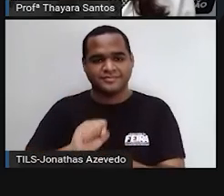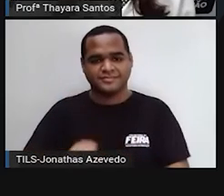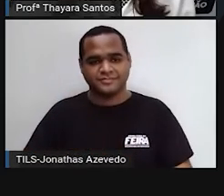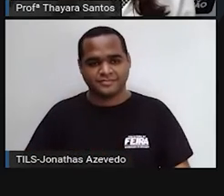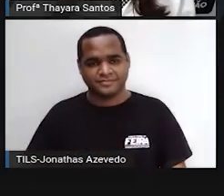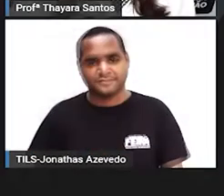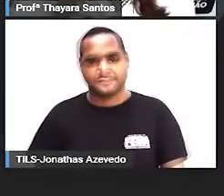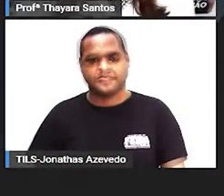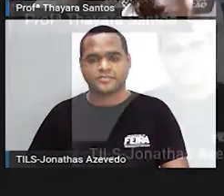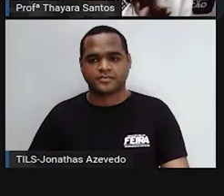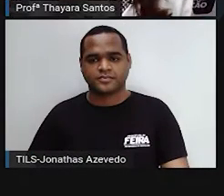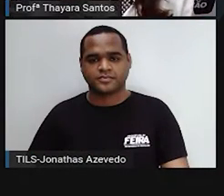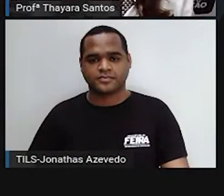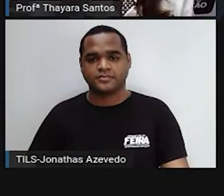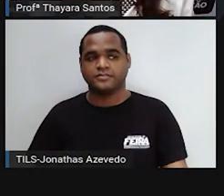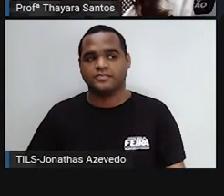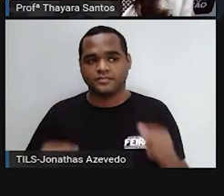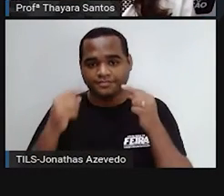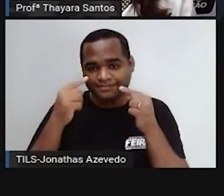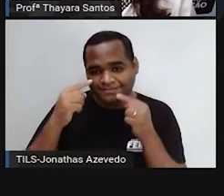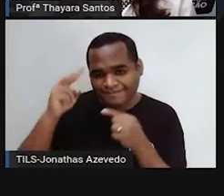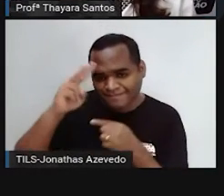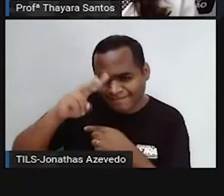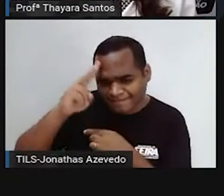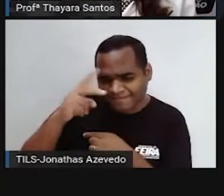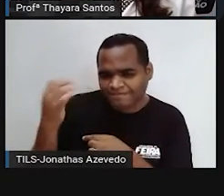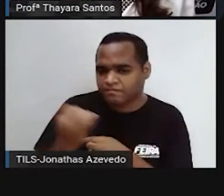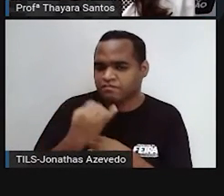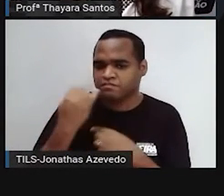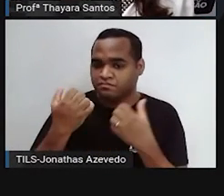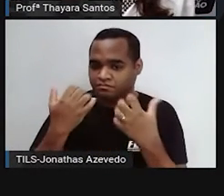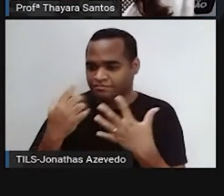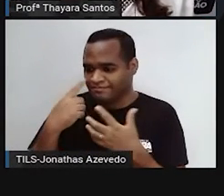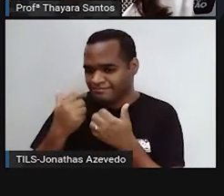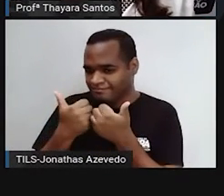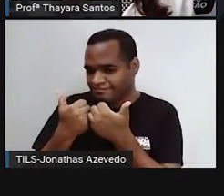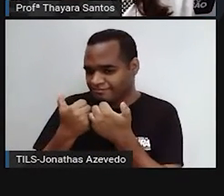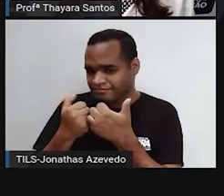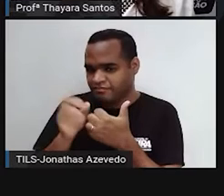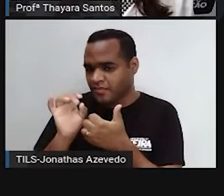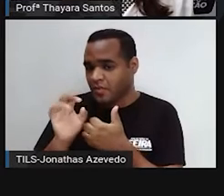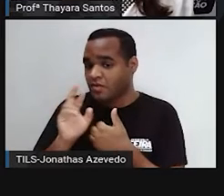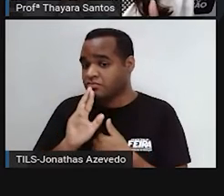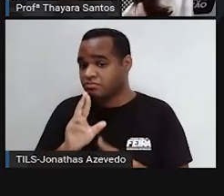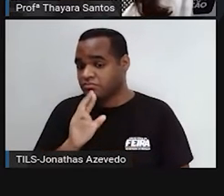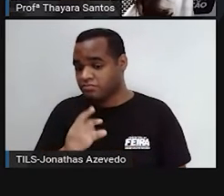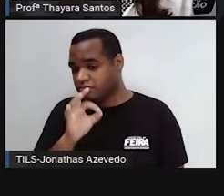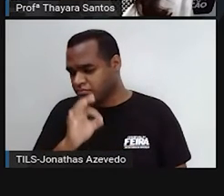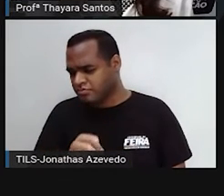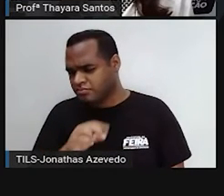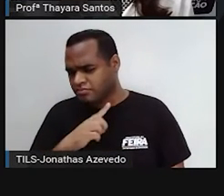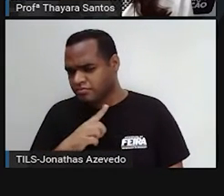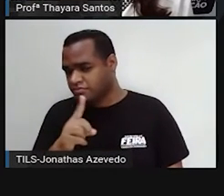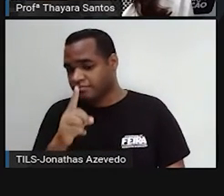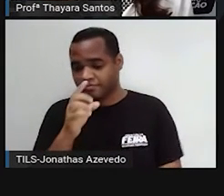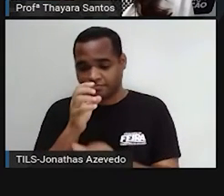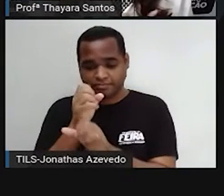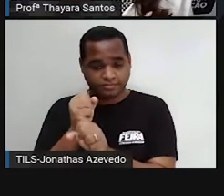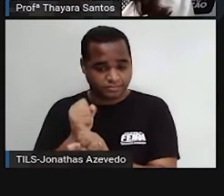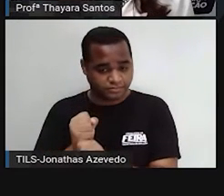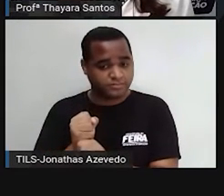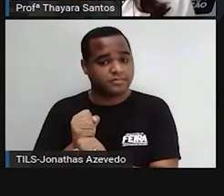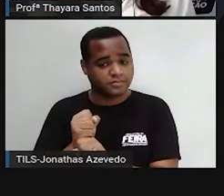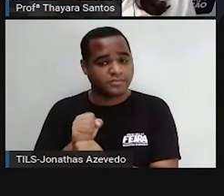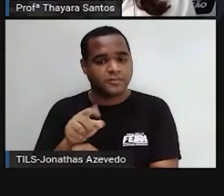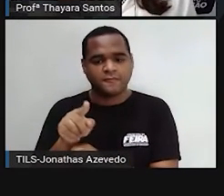Vou fechar aqui. Lembrando que lá no joguinho só tem uma resposta certa e conta a pontuação, o